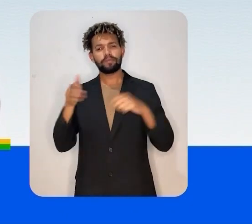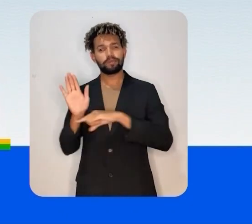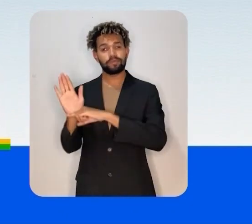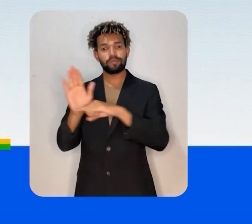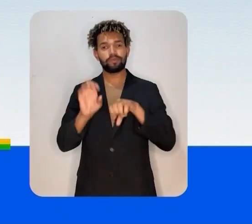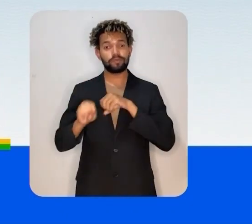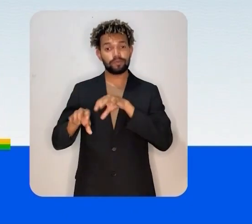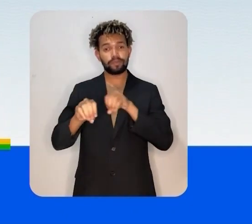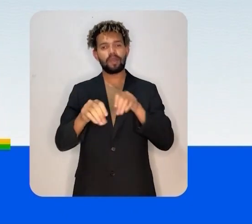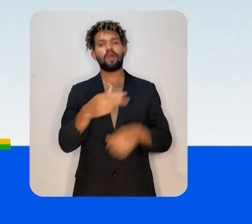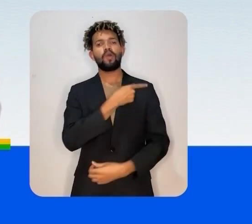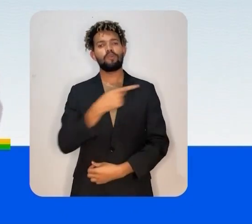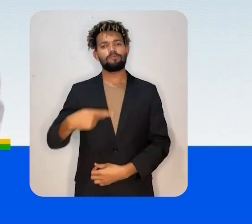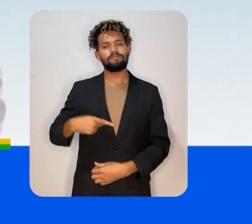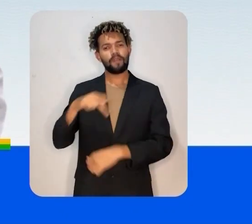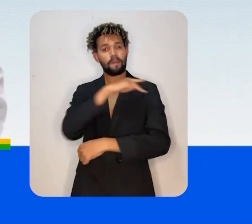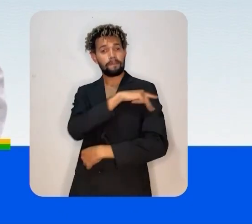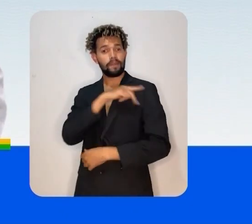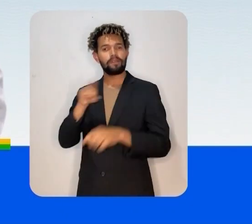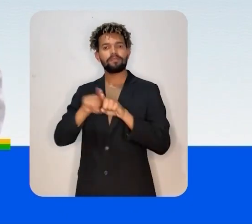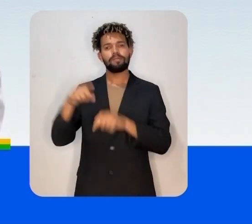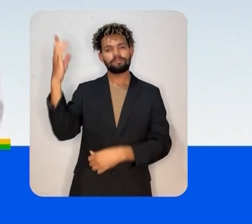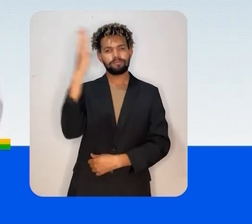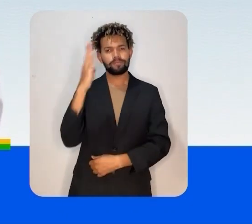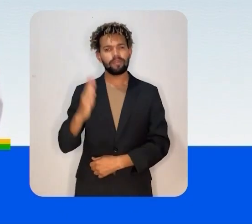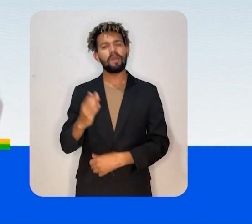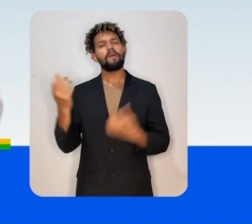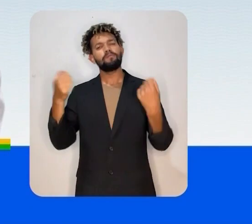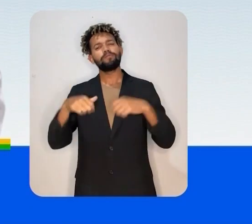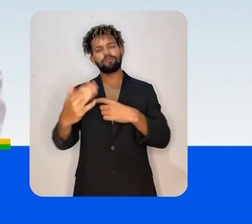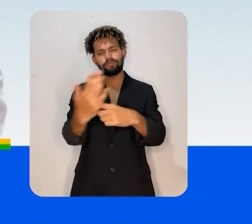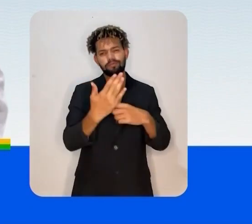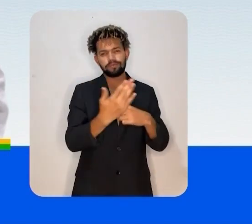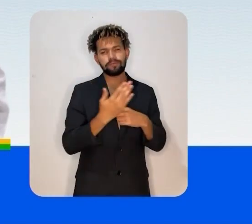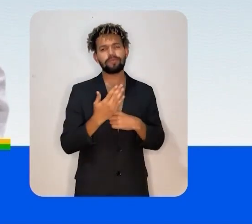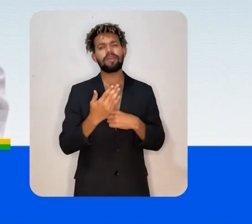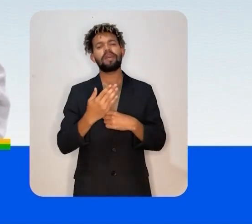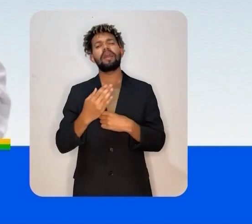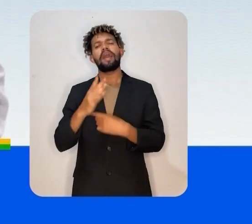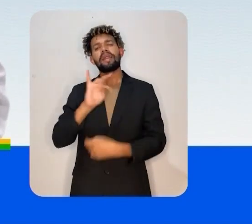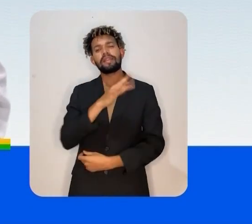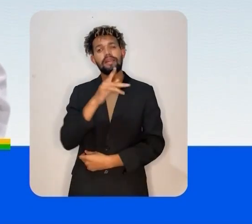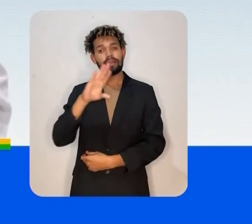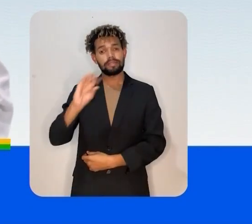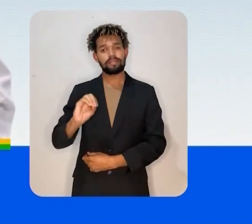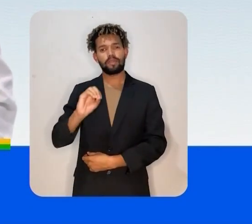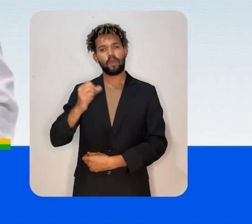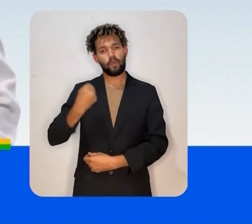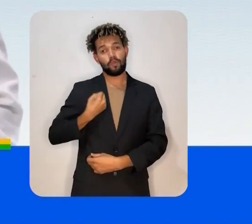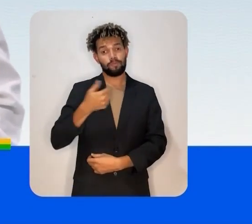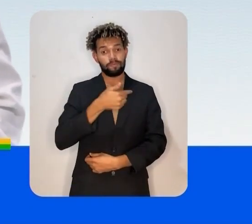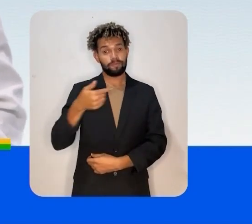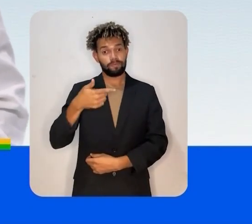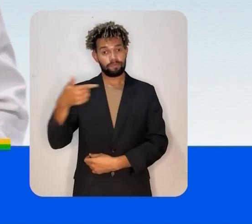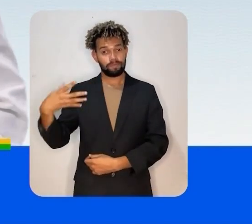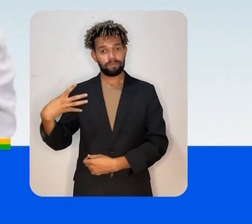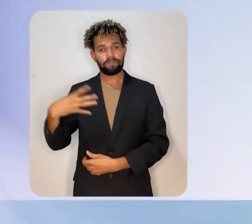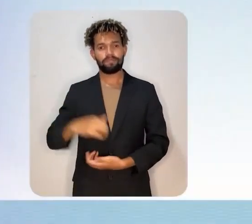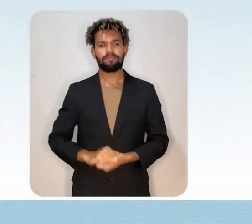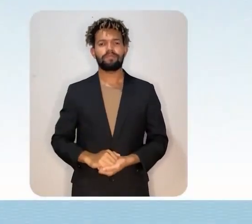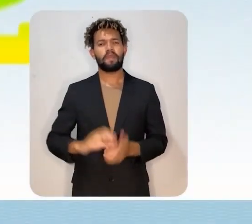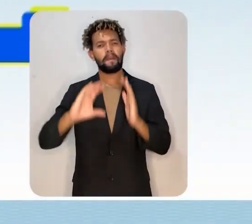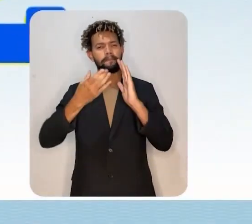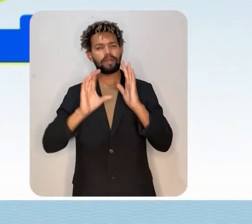favoreçam a educação pública do Piauí e do Brasil. Conto com o seu voto. Terezinha Jesus, 2224.